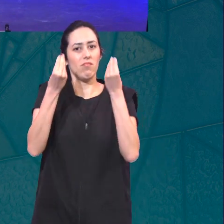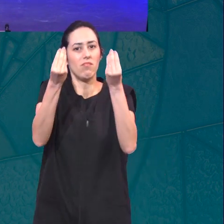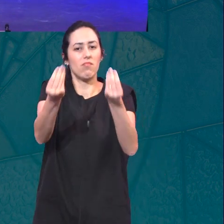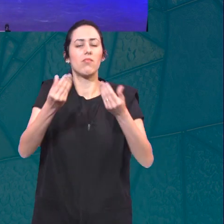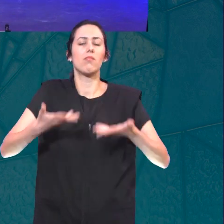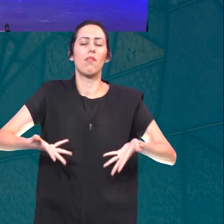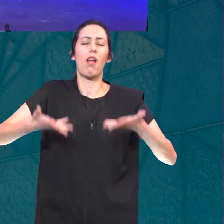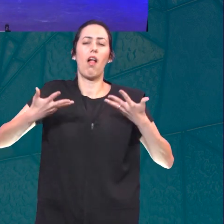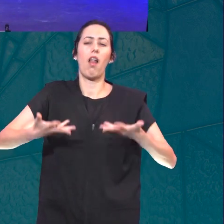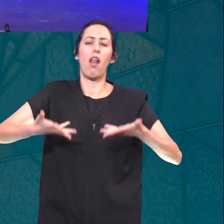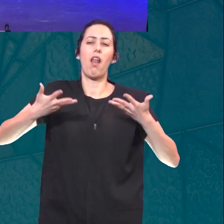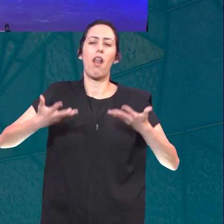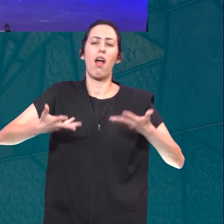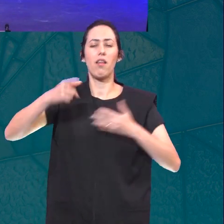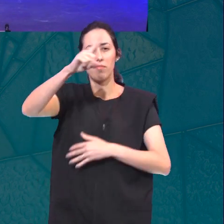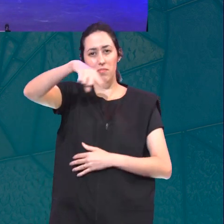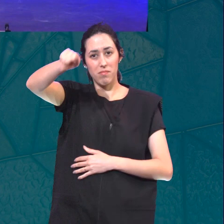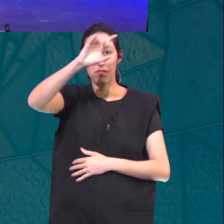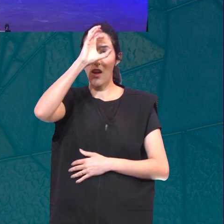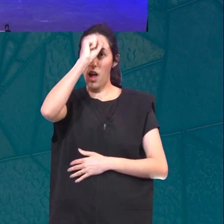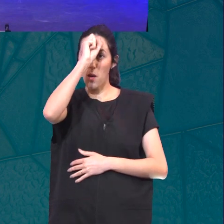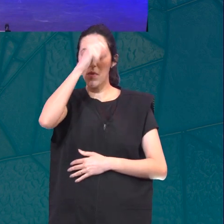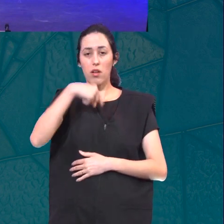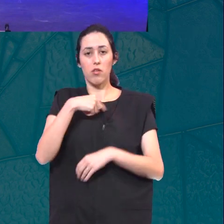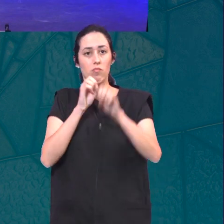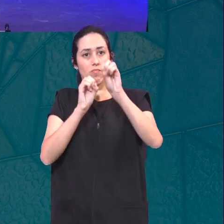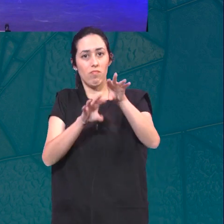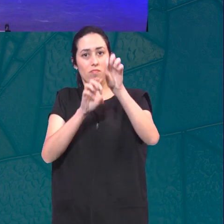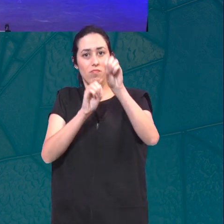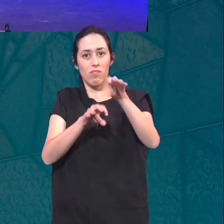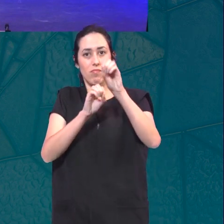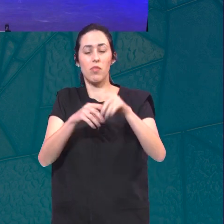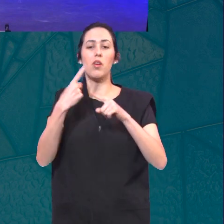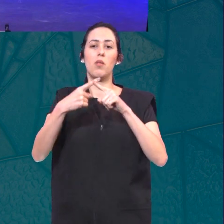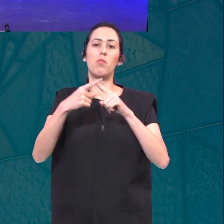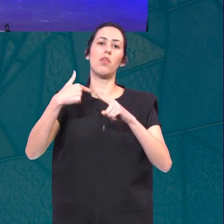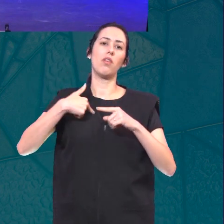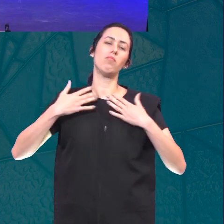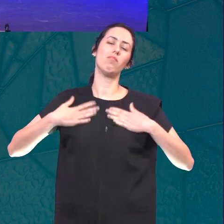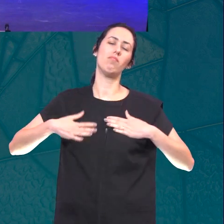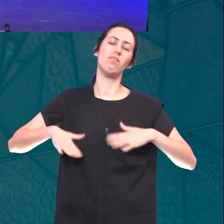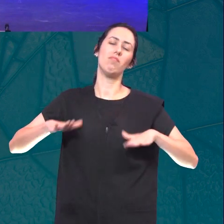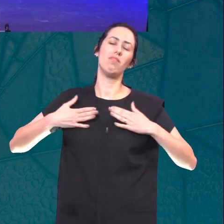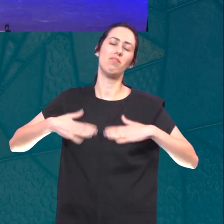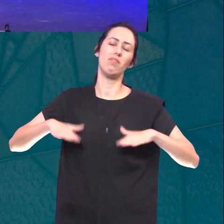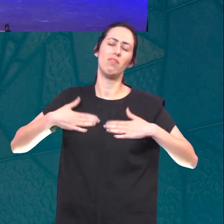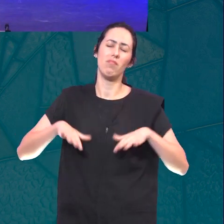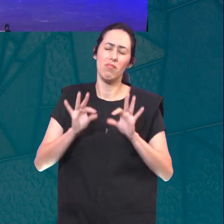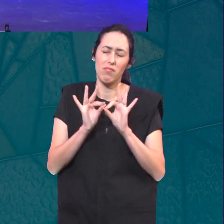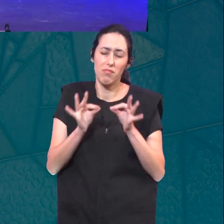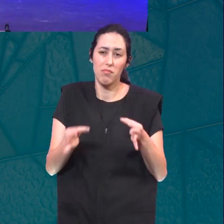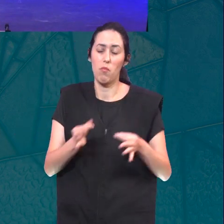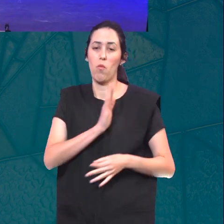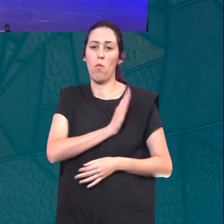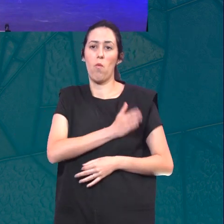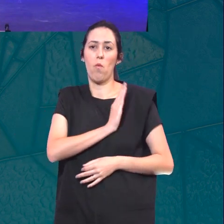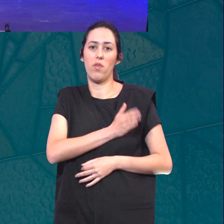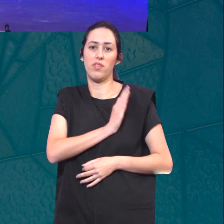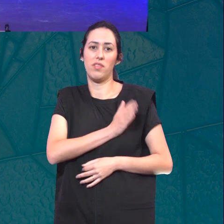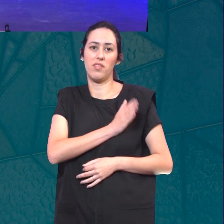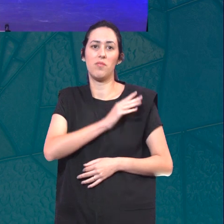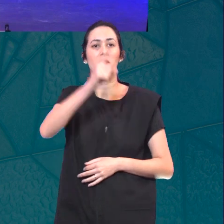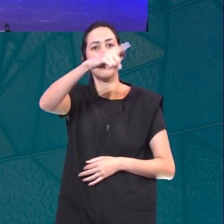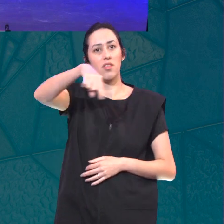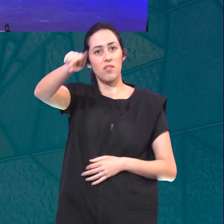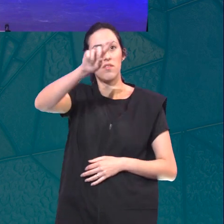E aprendam de mim Pois sou manso e humilde de coração E vocês